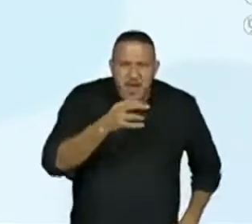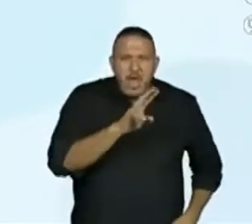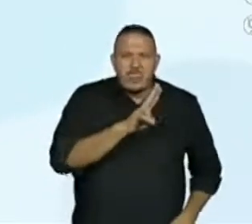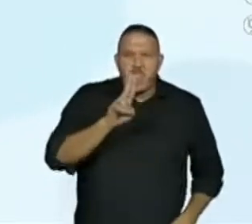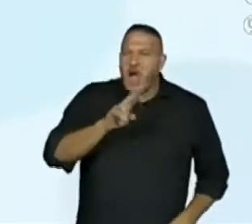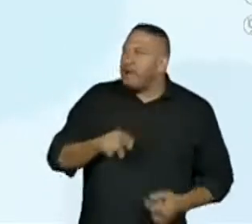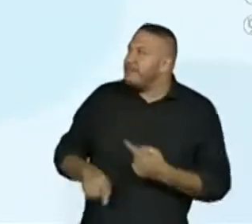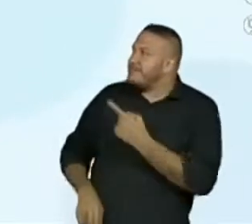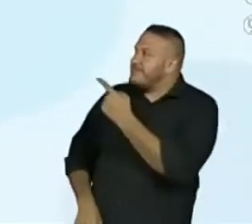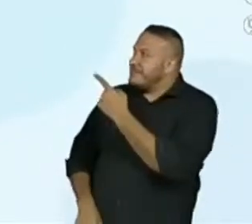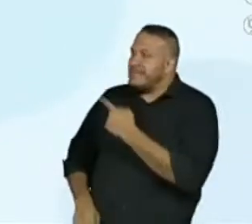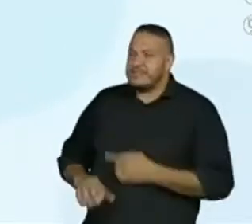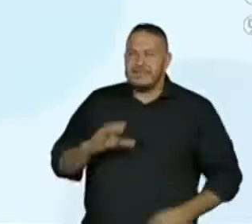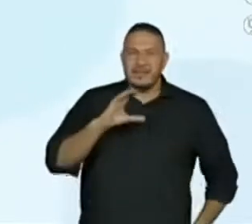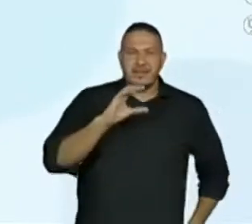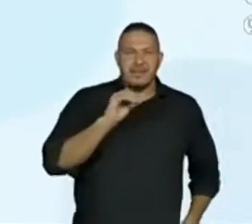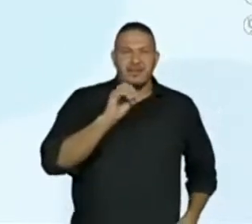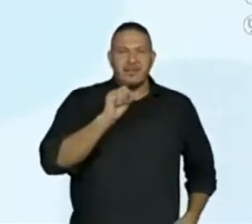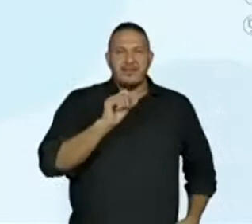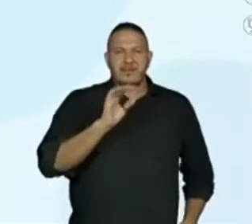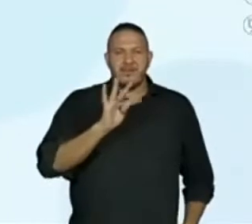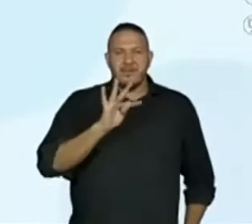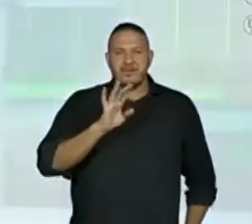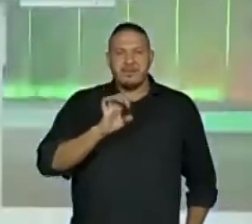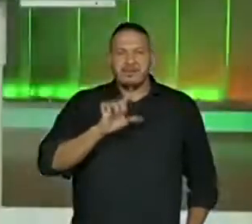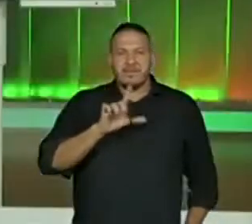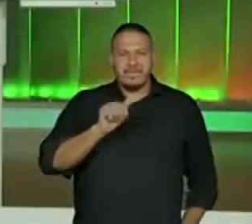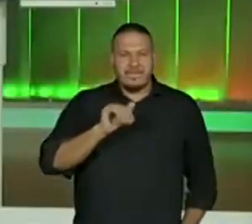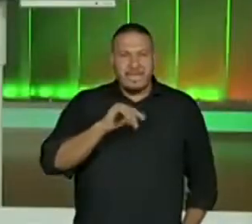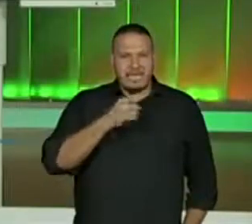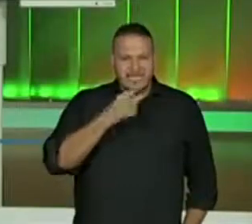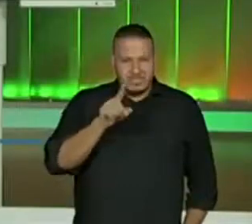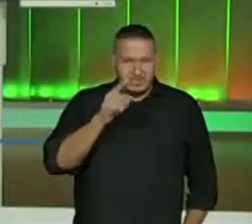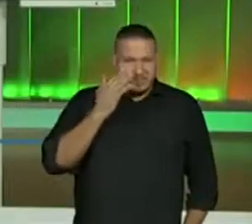como se chama essa constelação vou fazer o registro